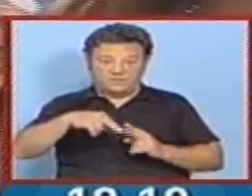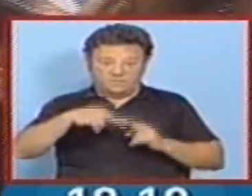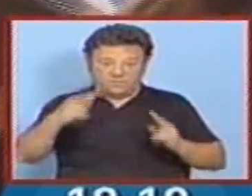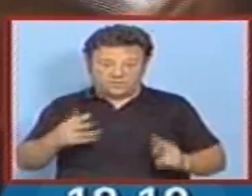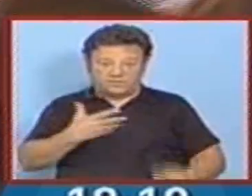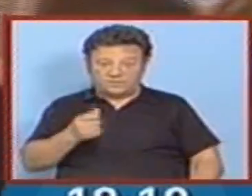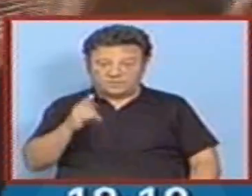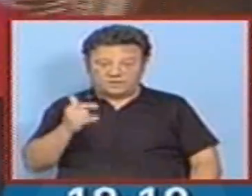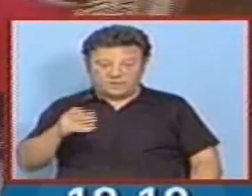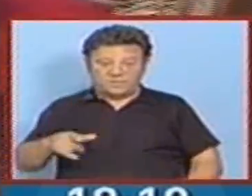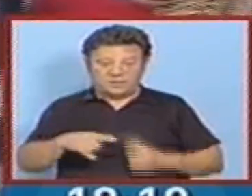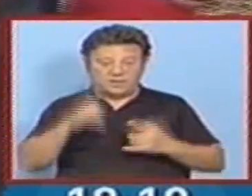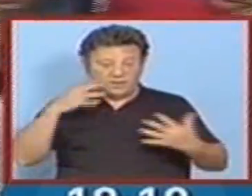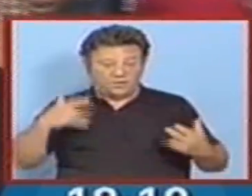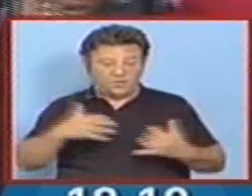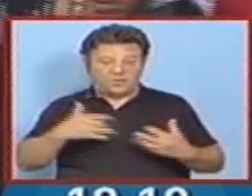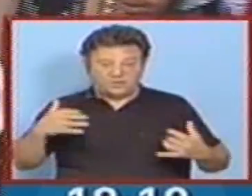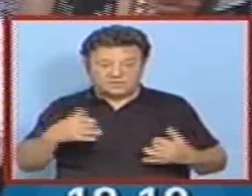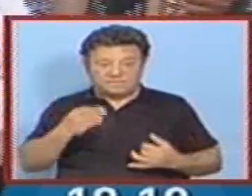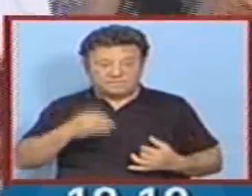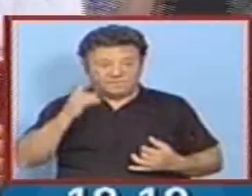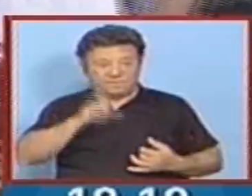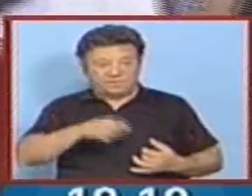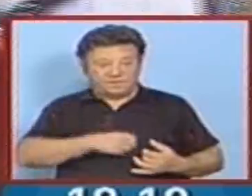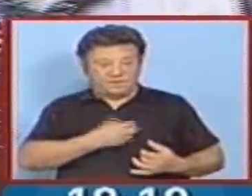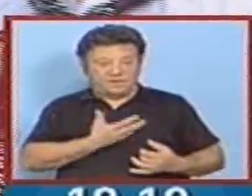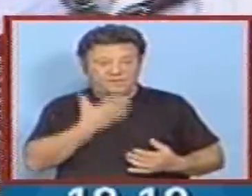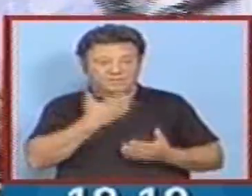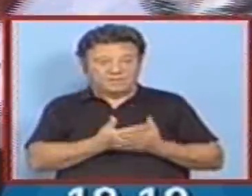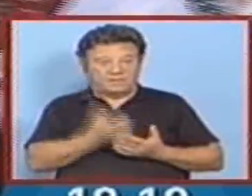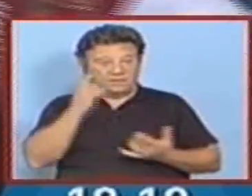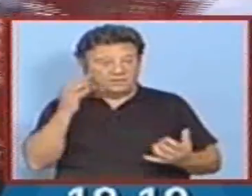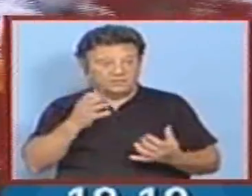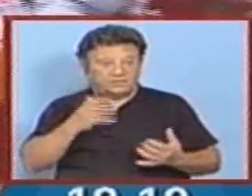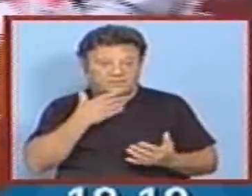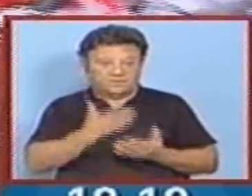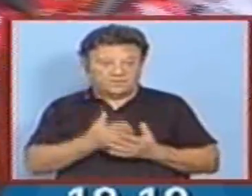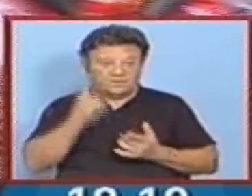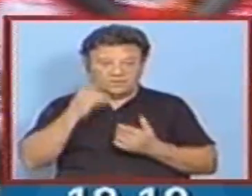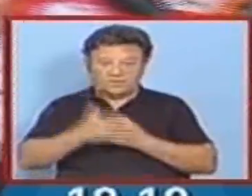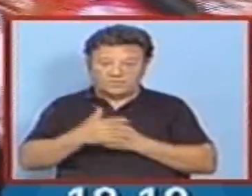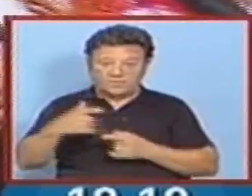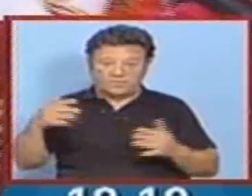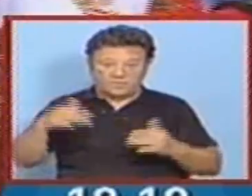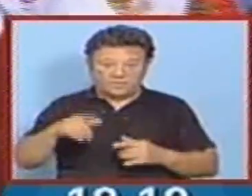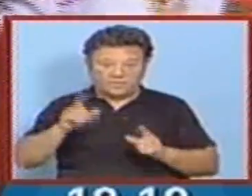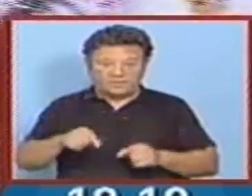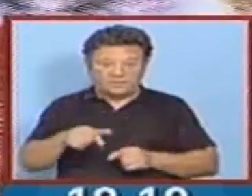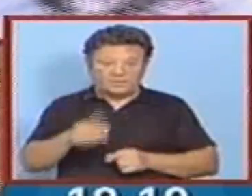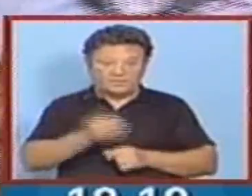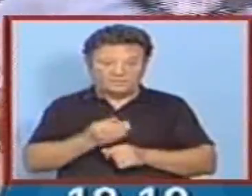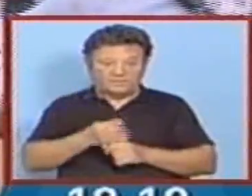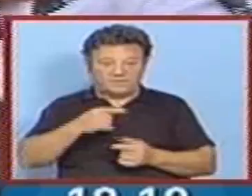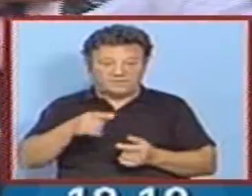Ponte de Lima. E a concertina foi sempre a alma que deu o tom, que deu o ritmo também.